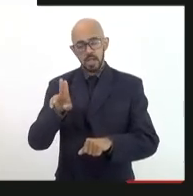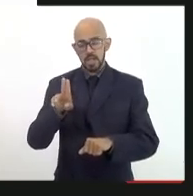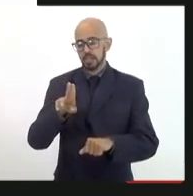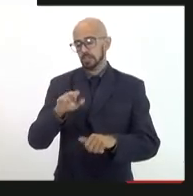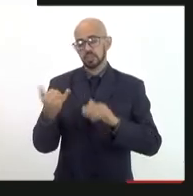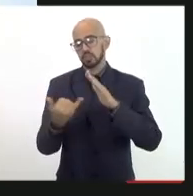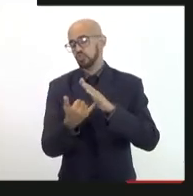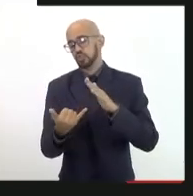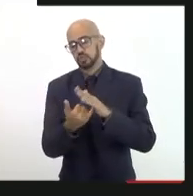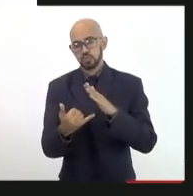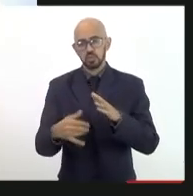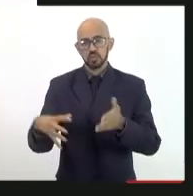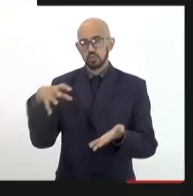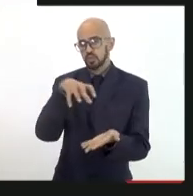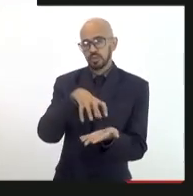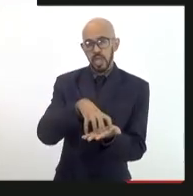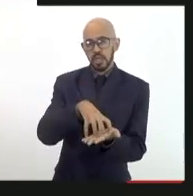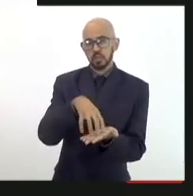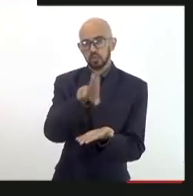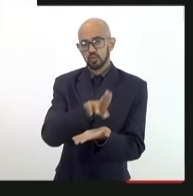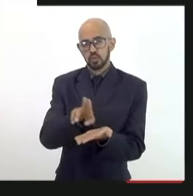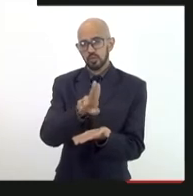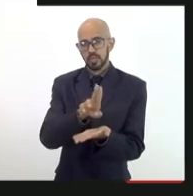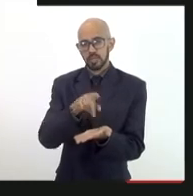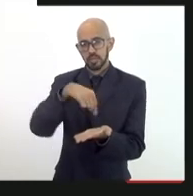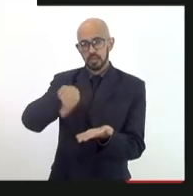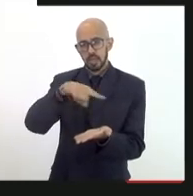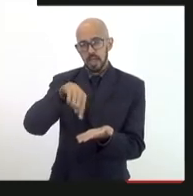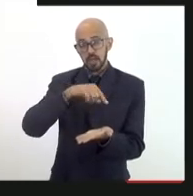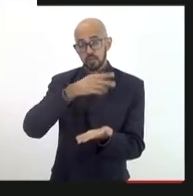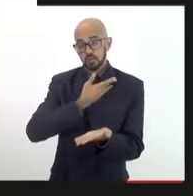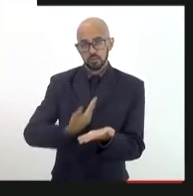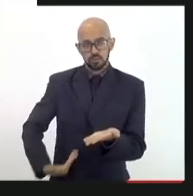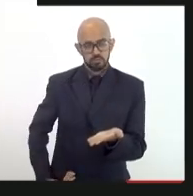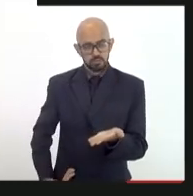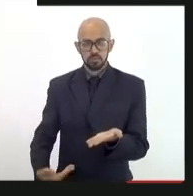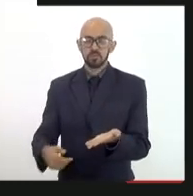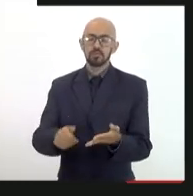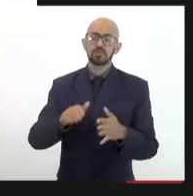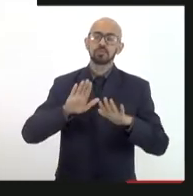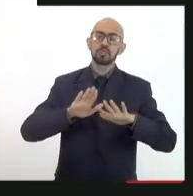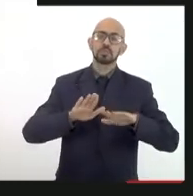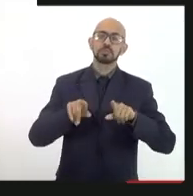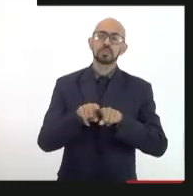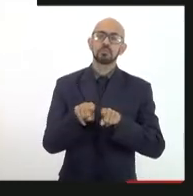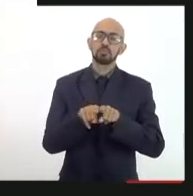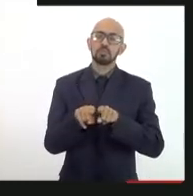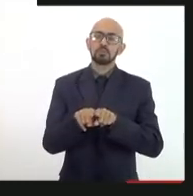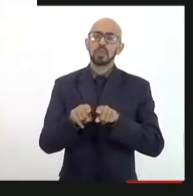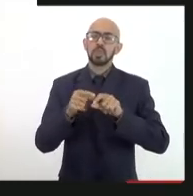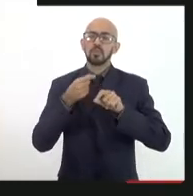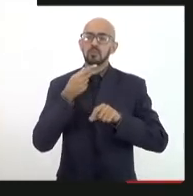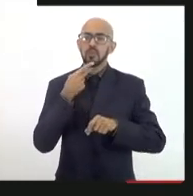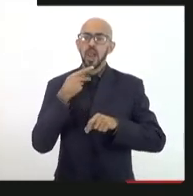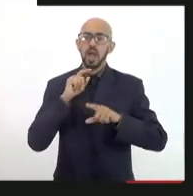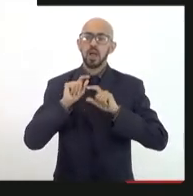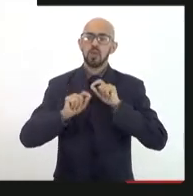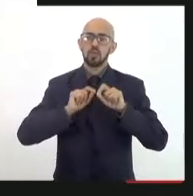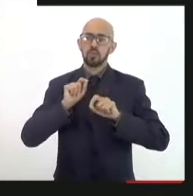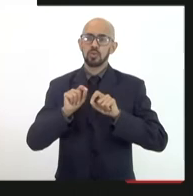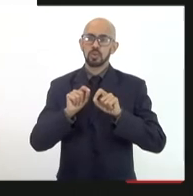centros universitários que vierem a ter na perspectiva pública, mas dizer também já ressaltado aqui